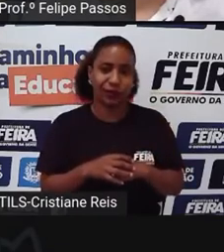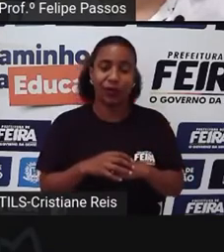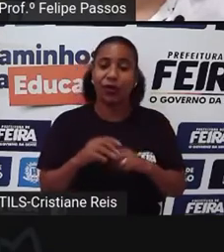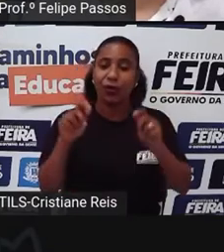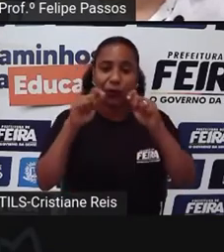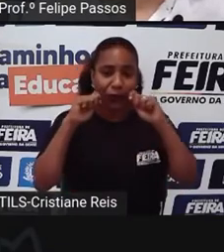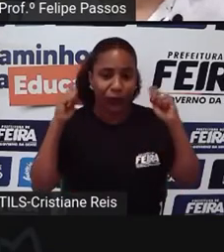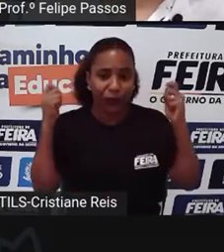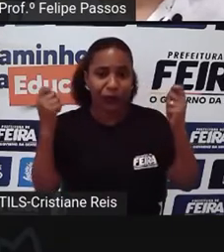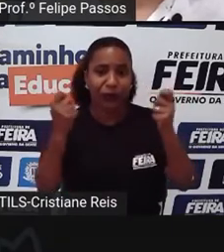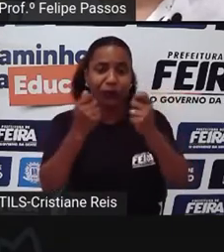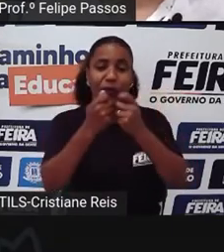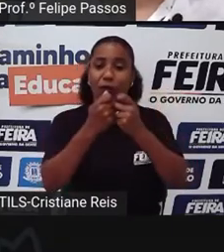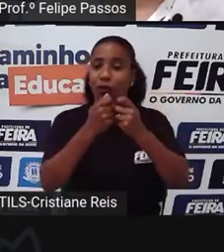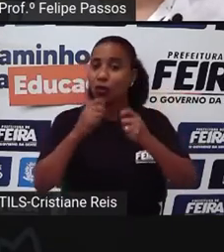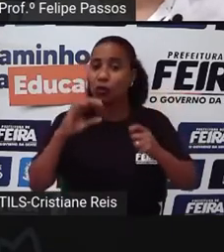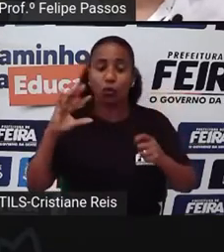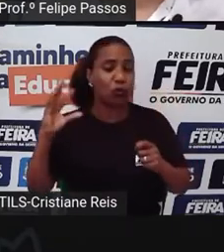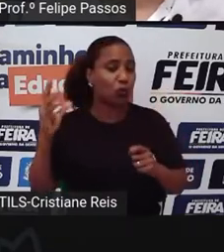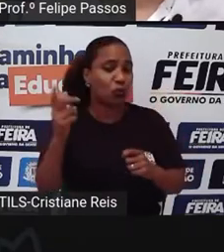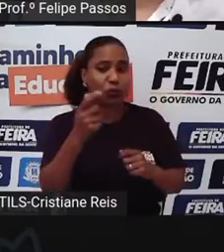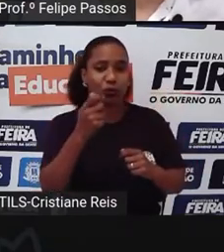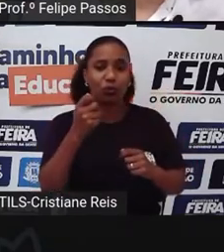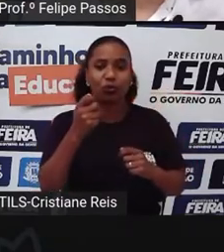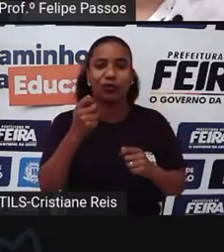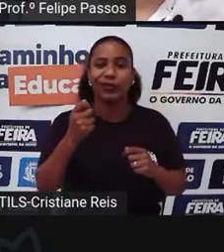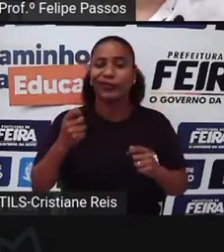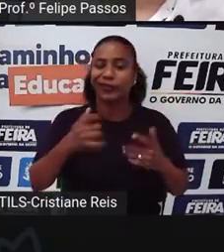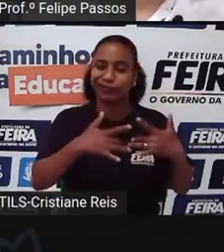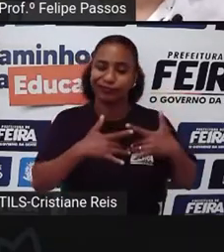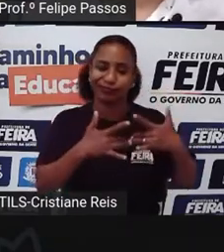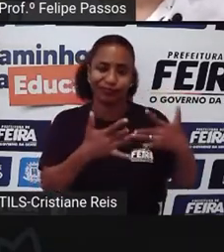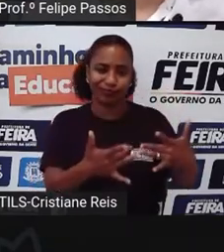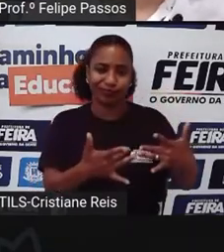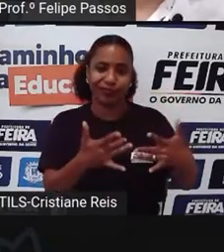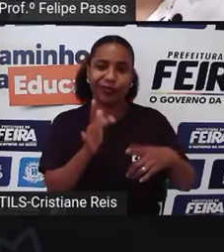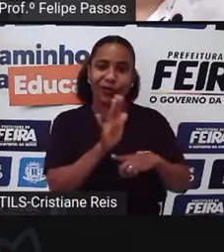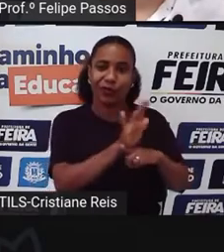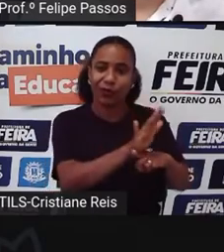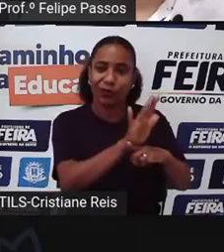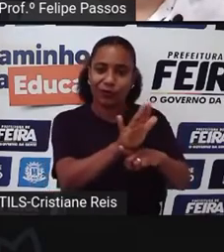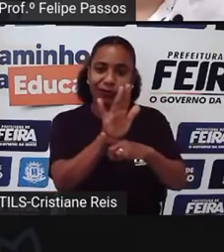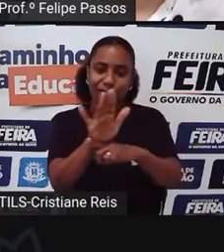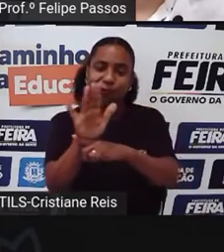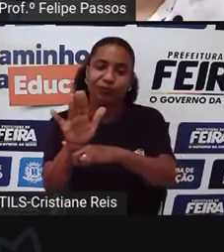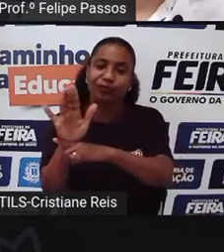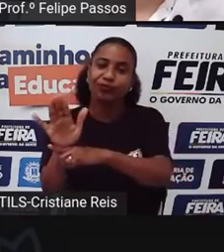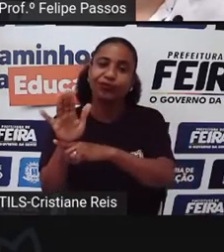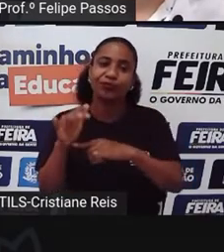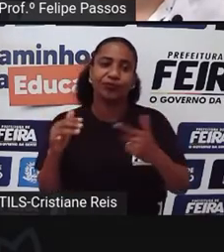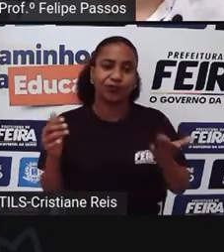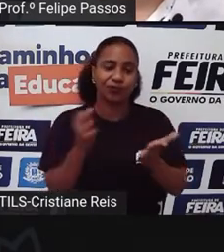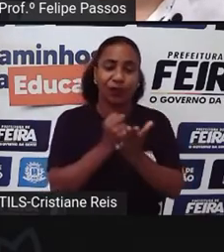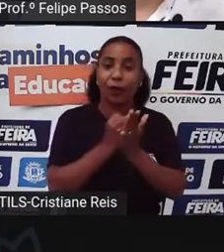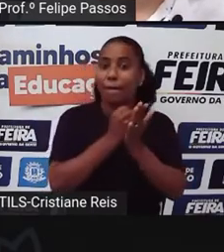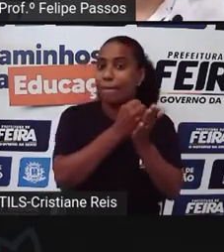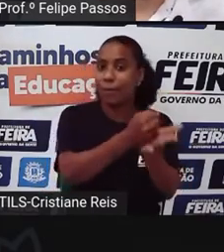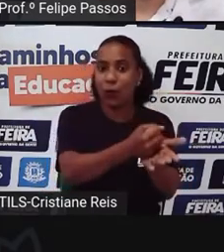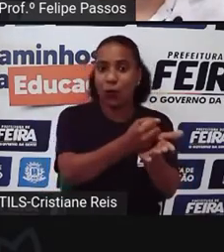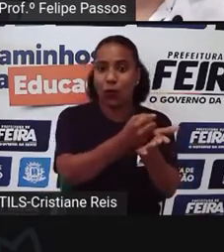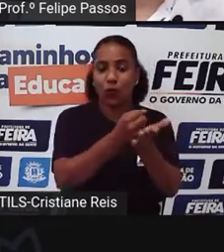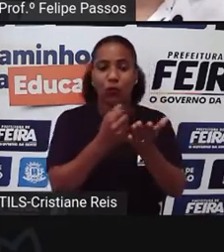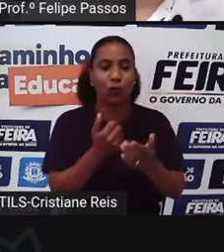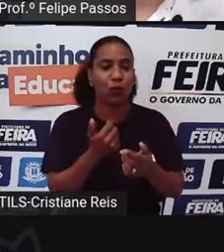Protetores Independentes Vivemos em doações Né? Não tem Não tem um apoio Assim Dos órgãos